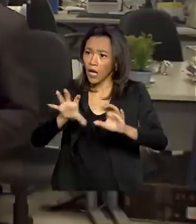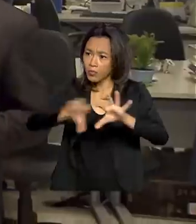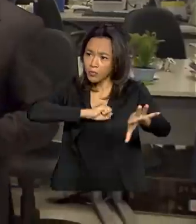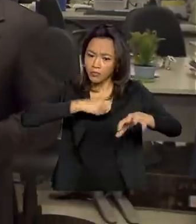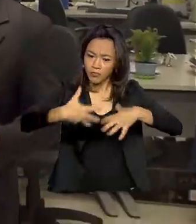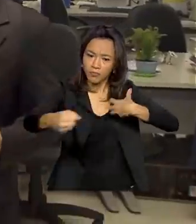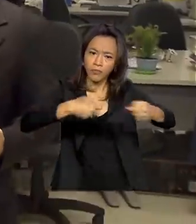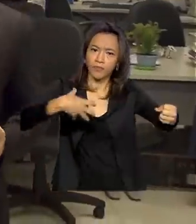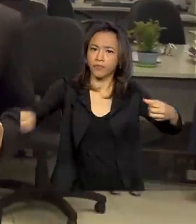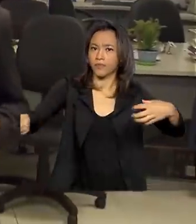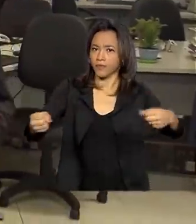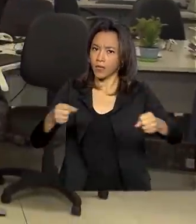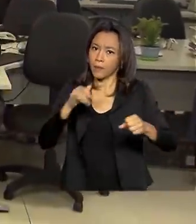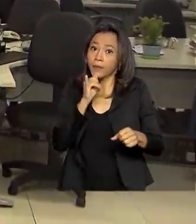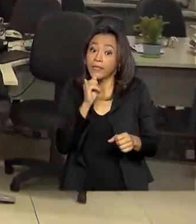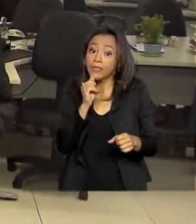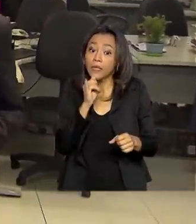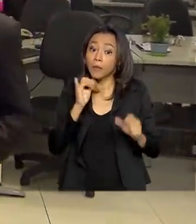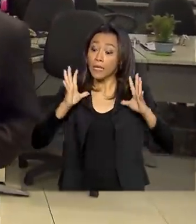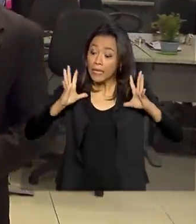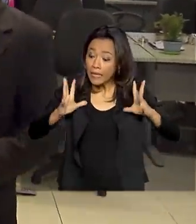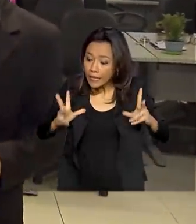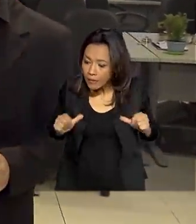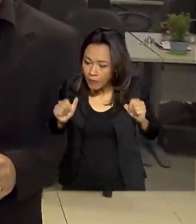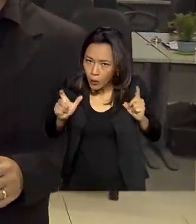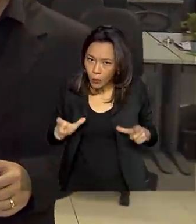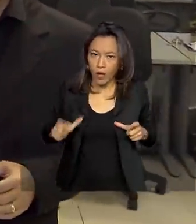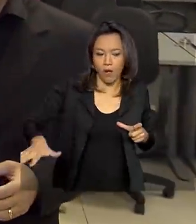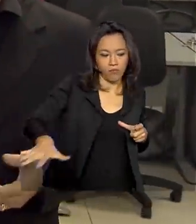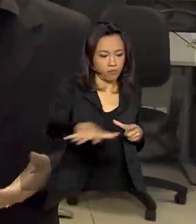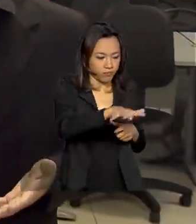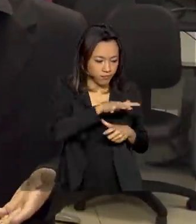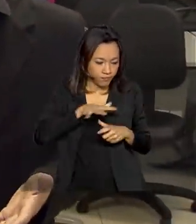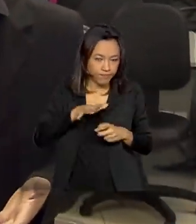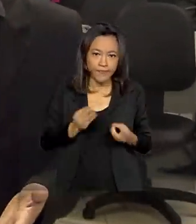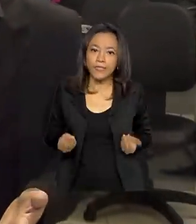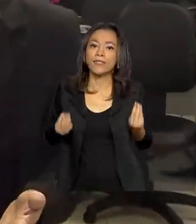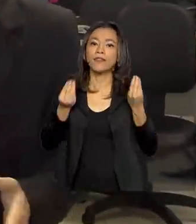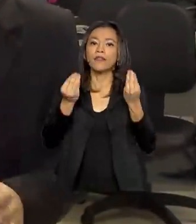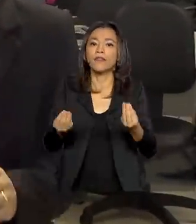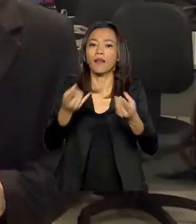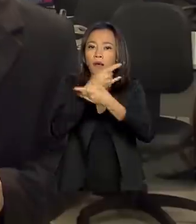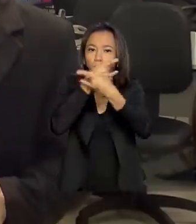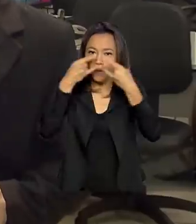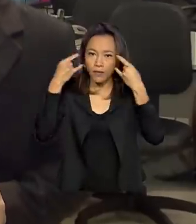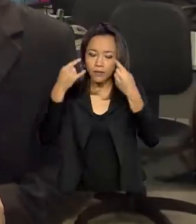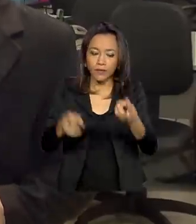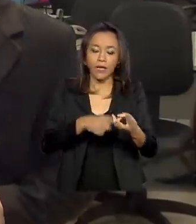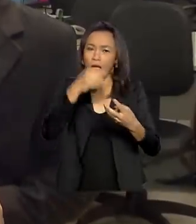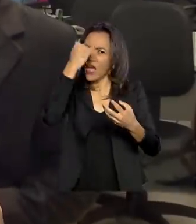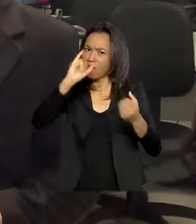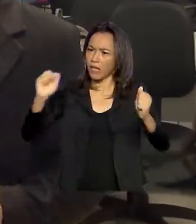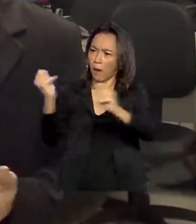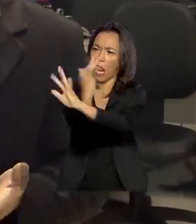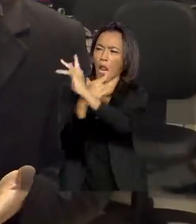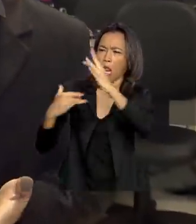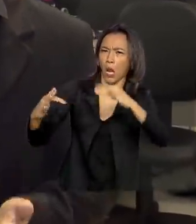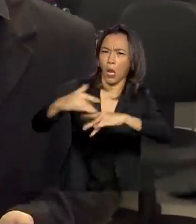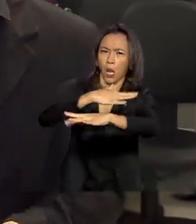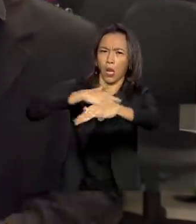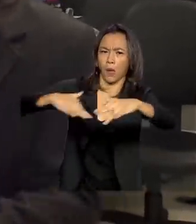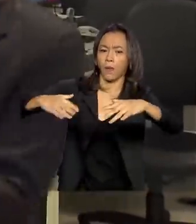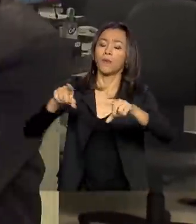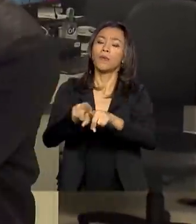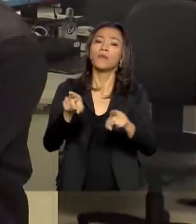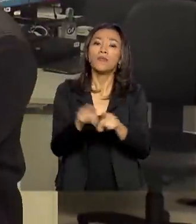contágio. como, por exemplo, reforçar a limpeza do ambiente de trabalho, fornecer máscaras, não permitir aglomerações e